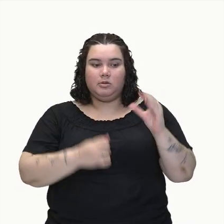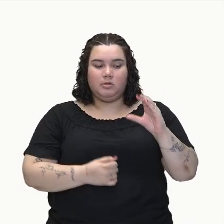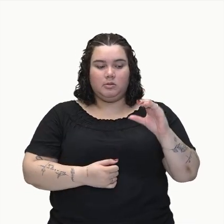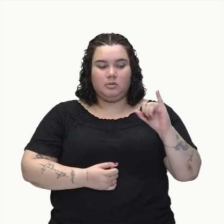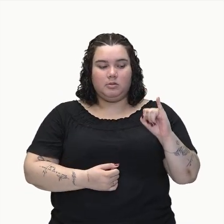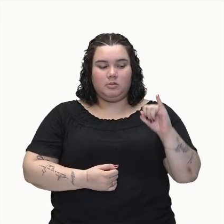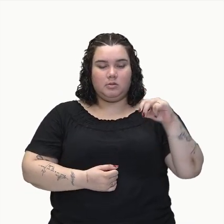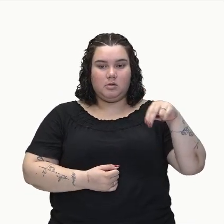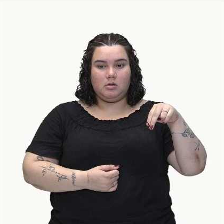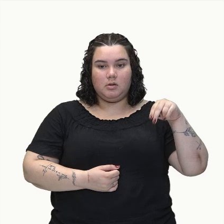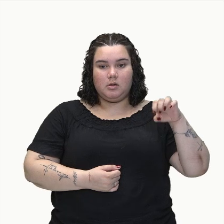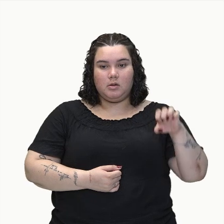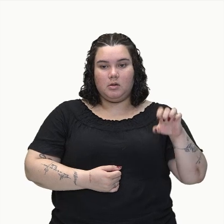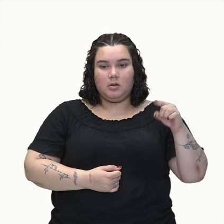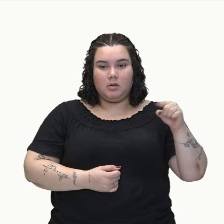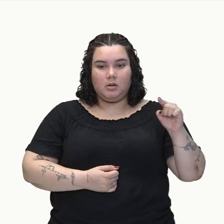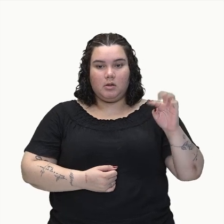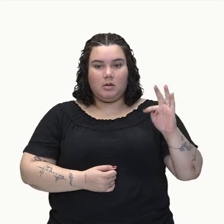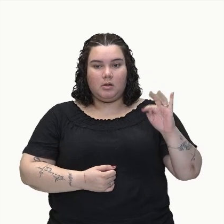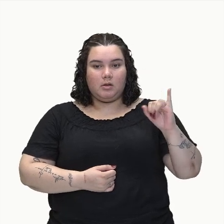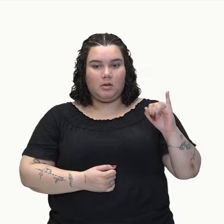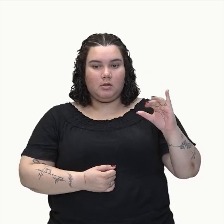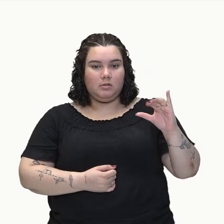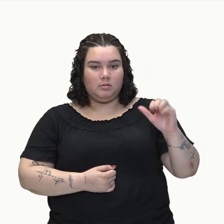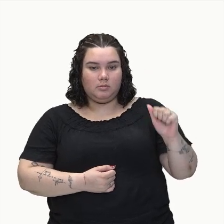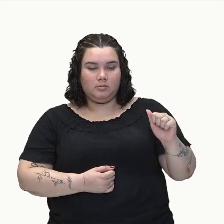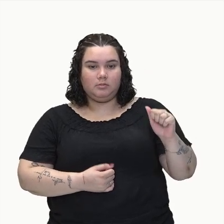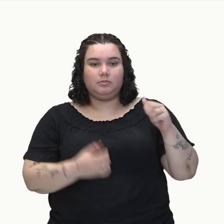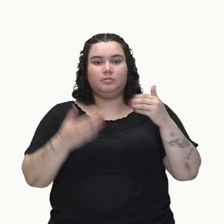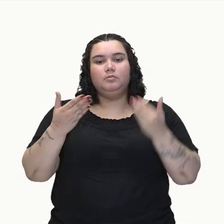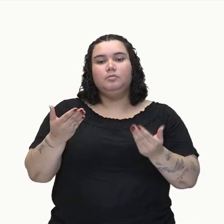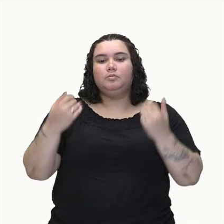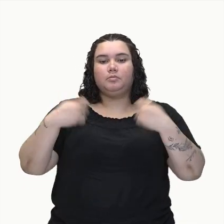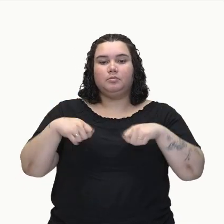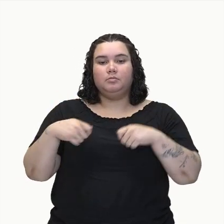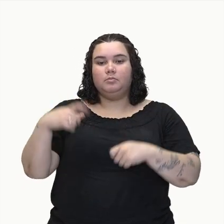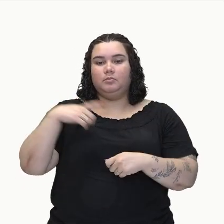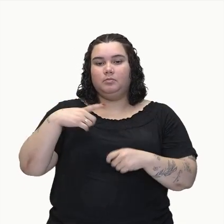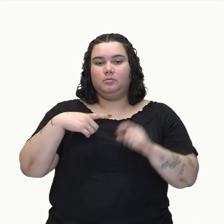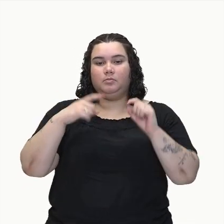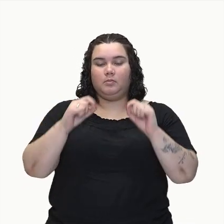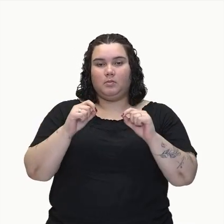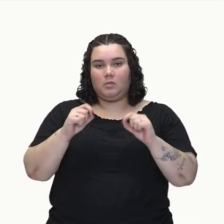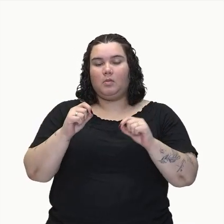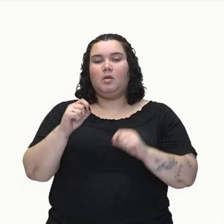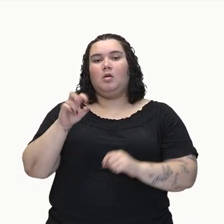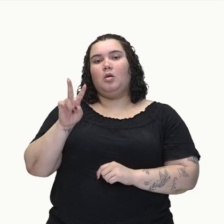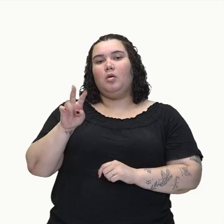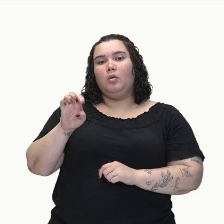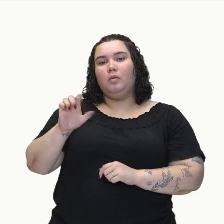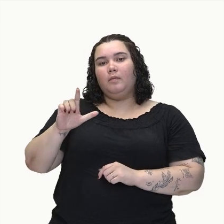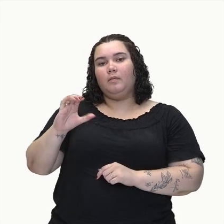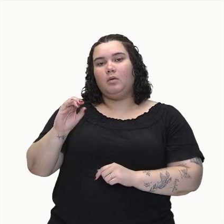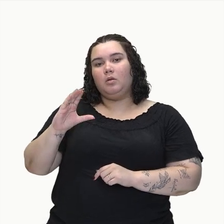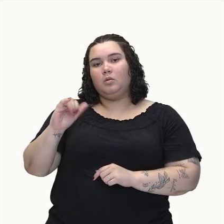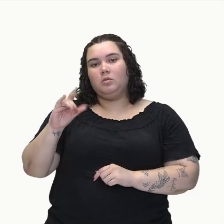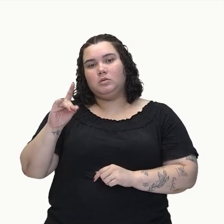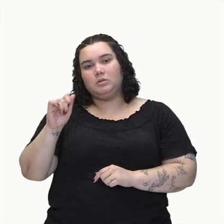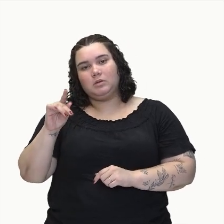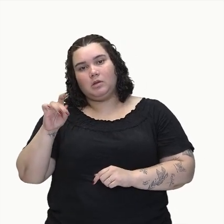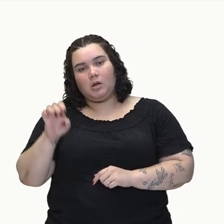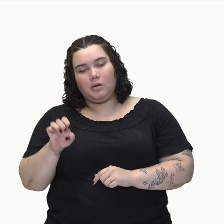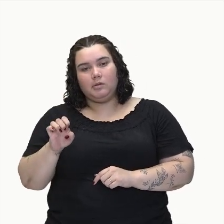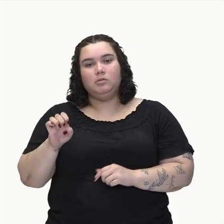cinética, para um corpo ter energia cinética, é necessário que ele tenha velocidade, tá pessoal? E se nós